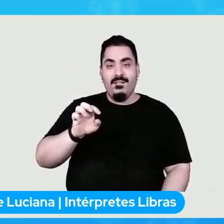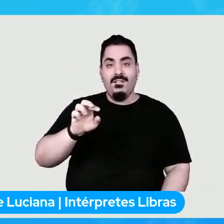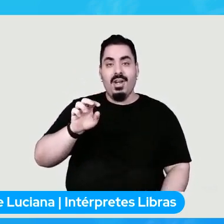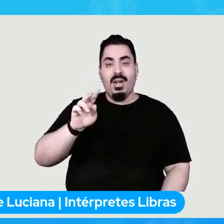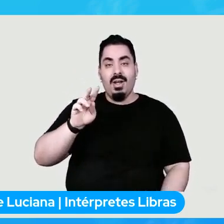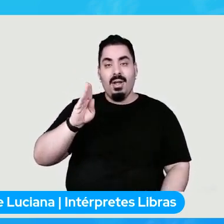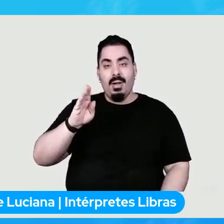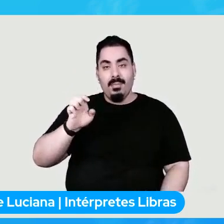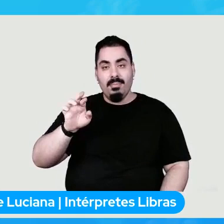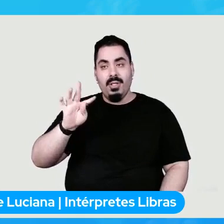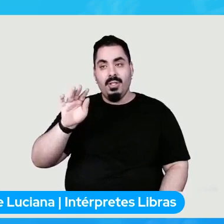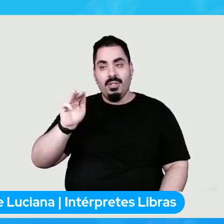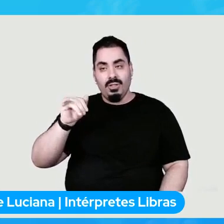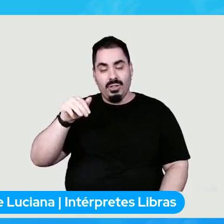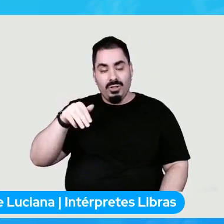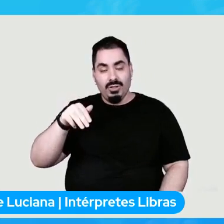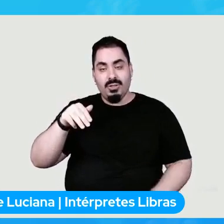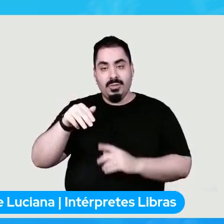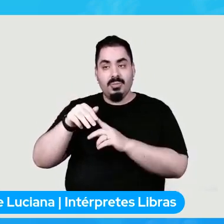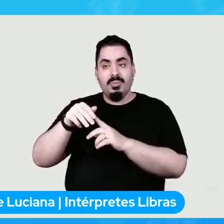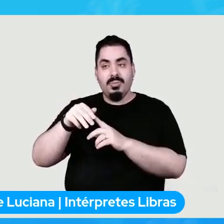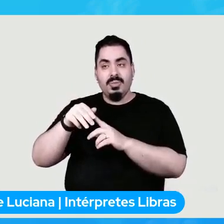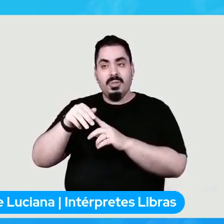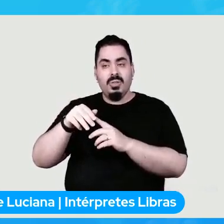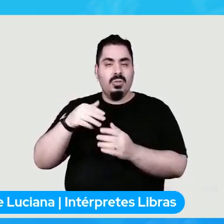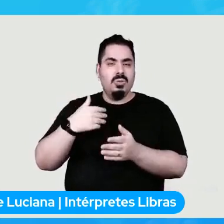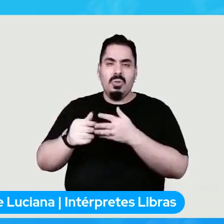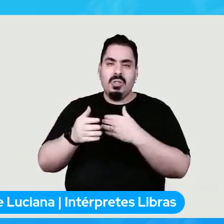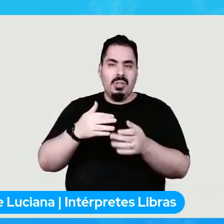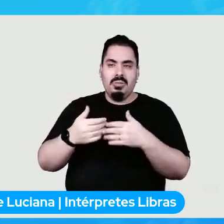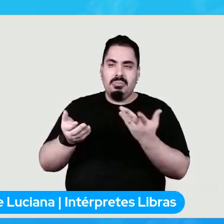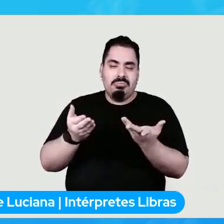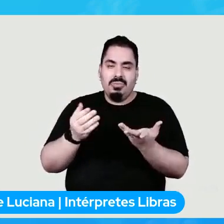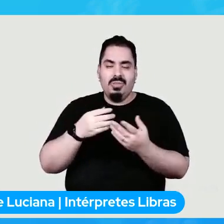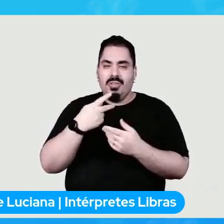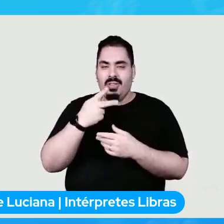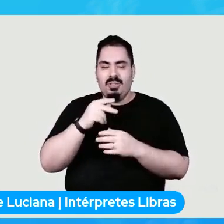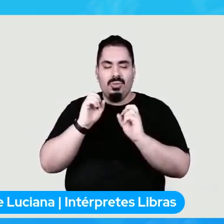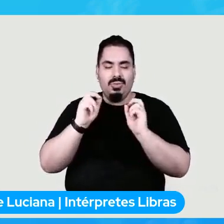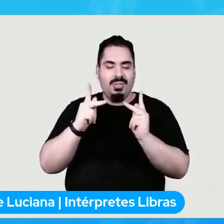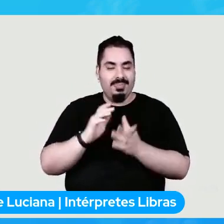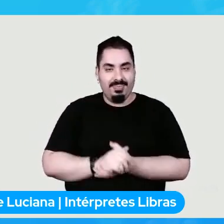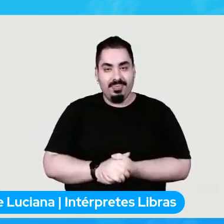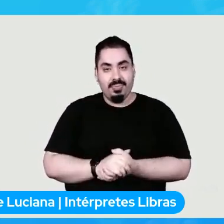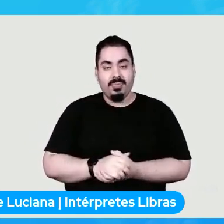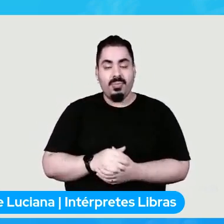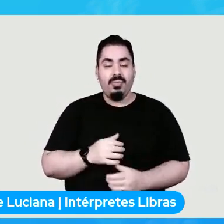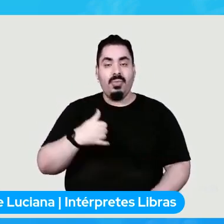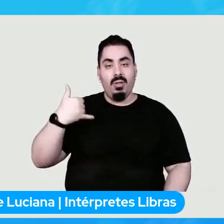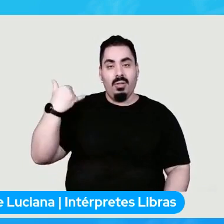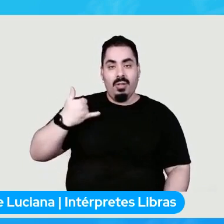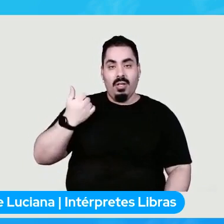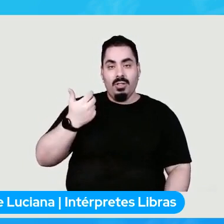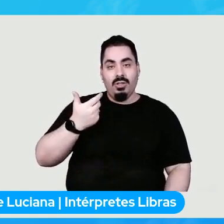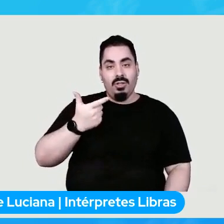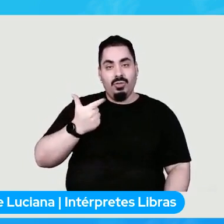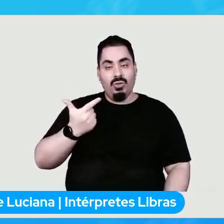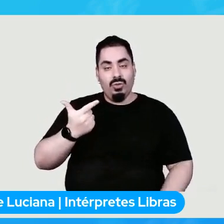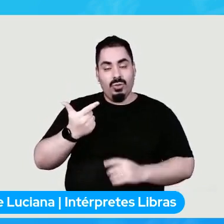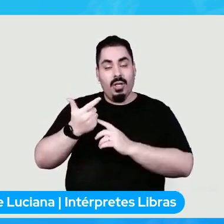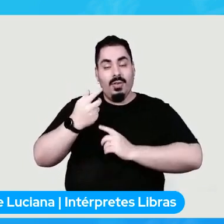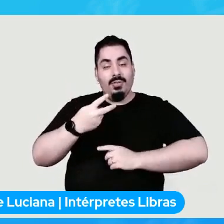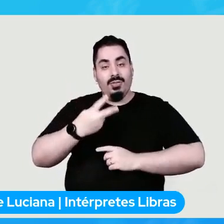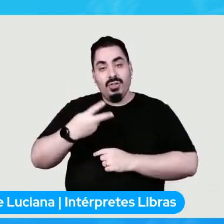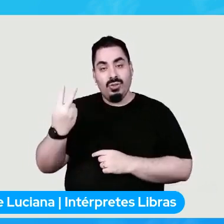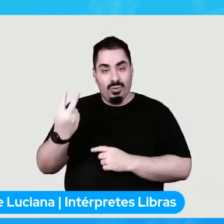Vorabev. Qualquer som que o sapo faz está valendo. Eu tenho 22 anos. Sou de Parnaíba, no Piauí. Eu